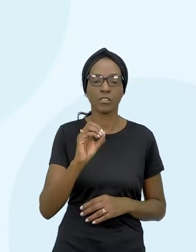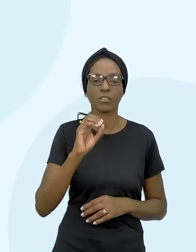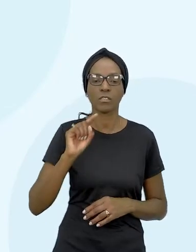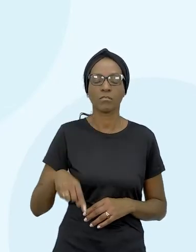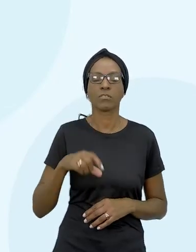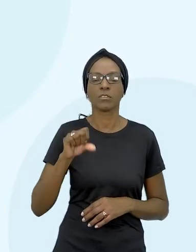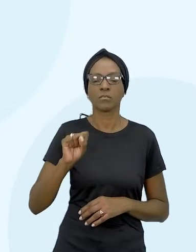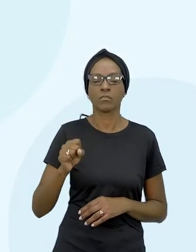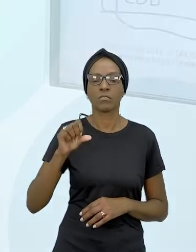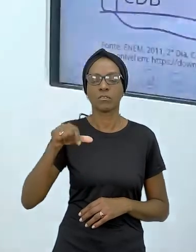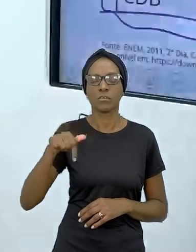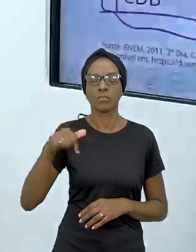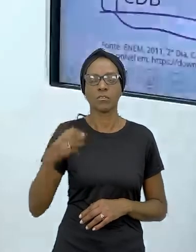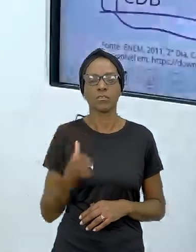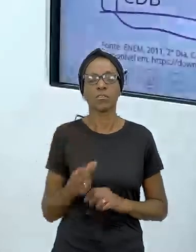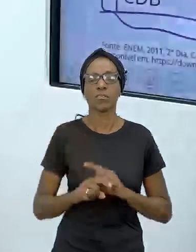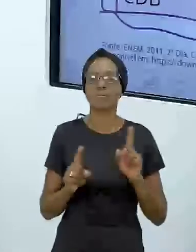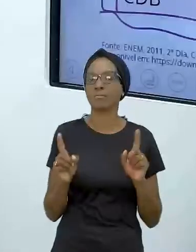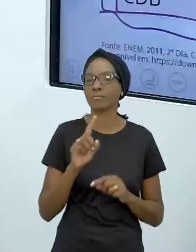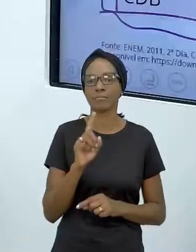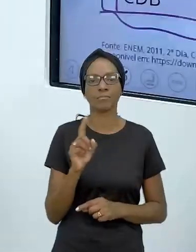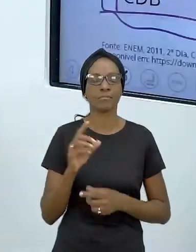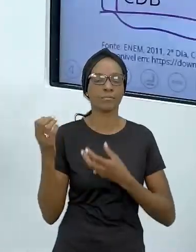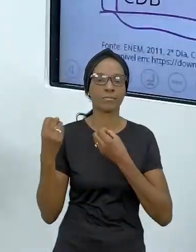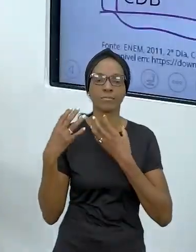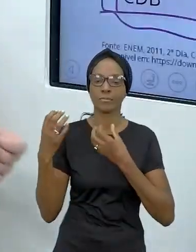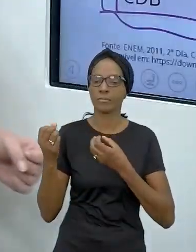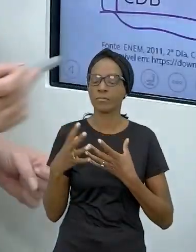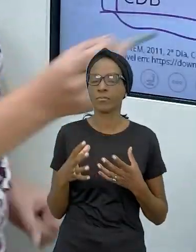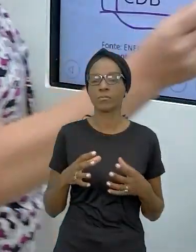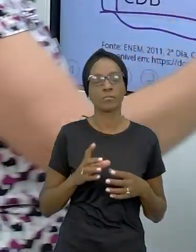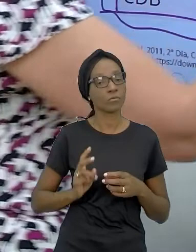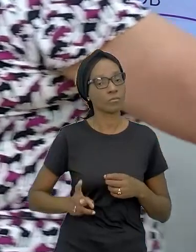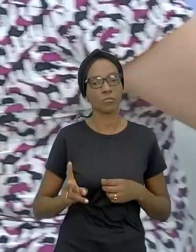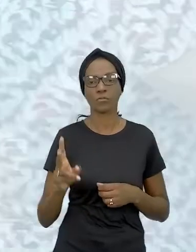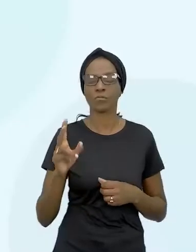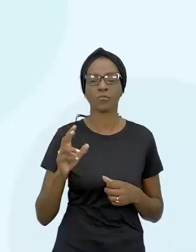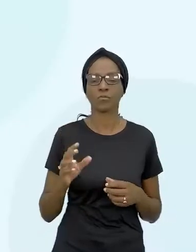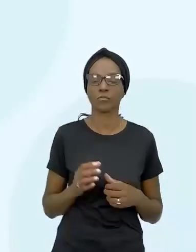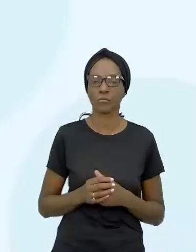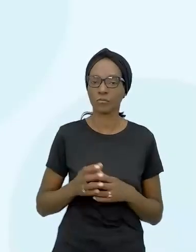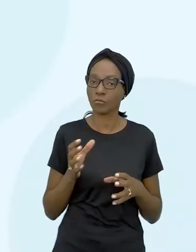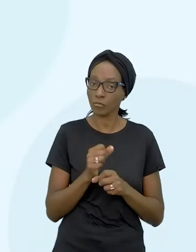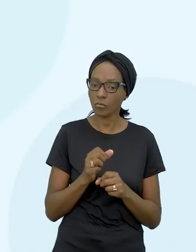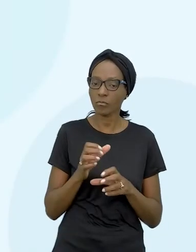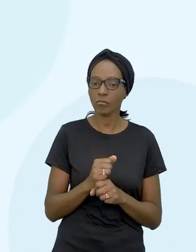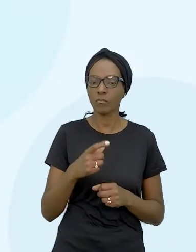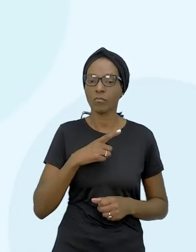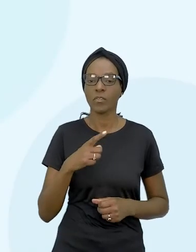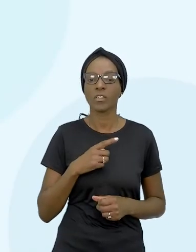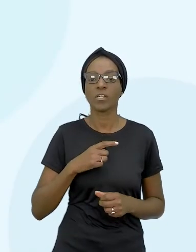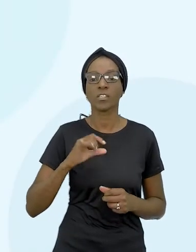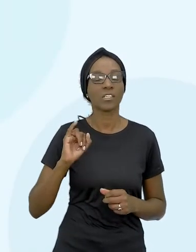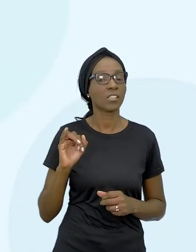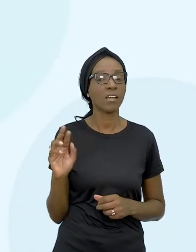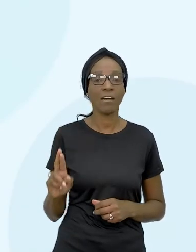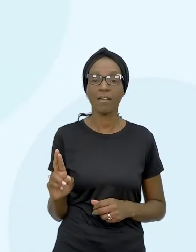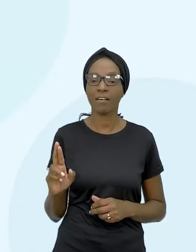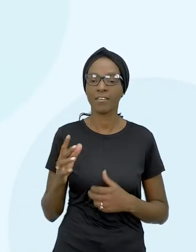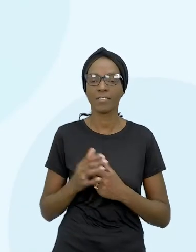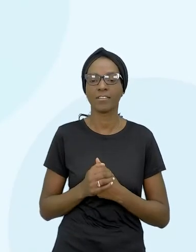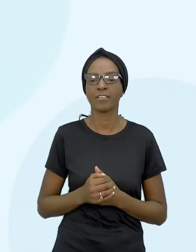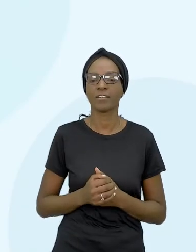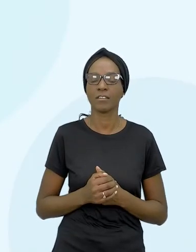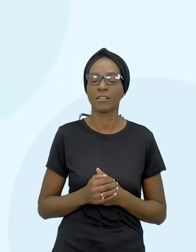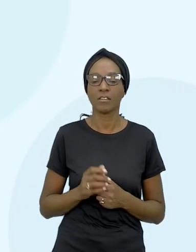só que não as informações elas são complementares a gente tem um imposto de renda que a